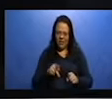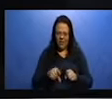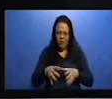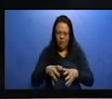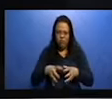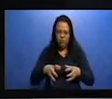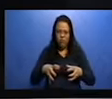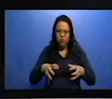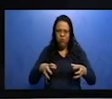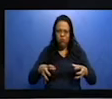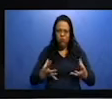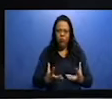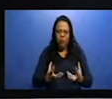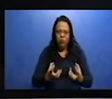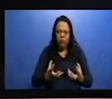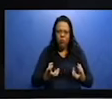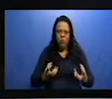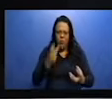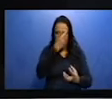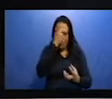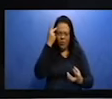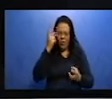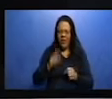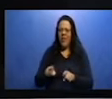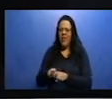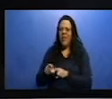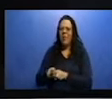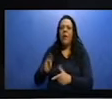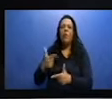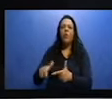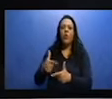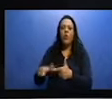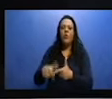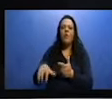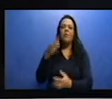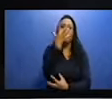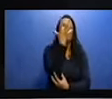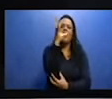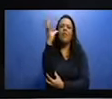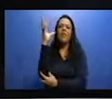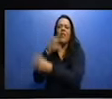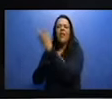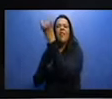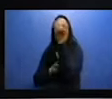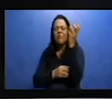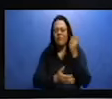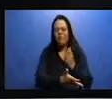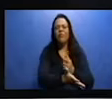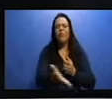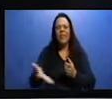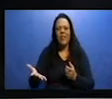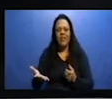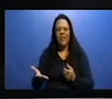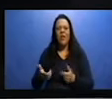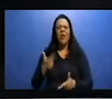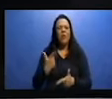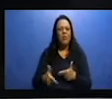ambientais das atividades industriais, né? São algumas dessas características aí negativas da urbanização.